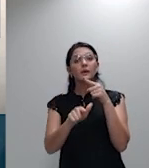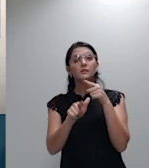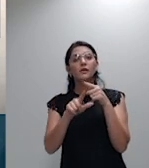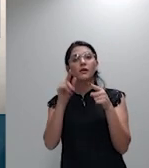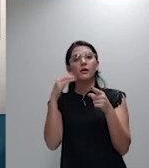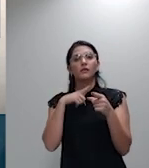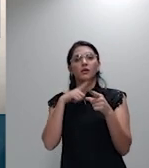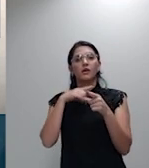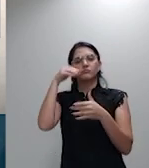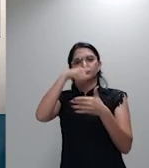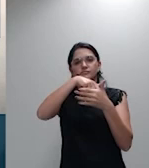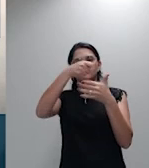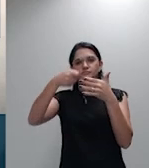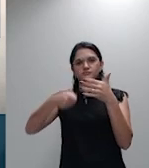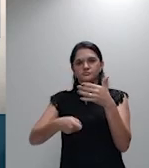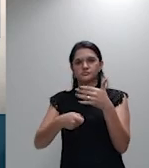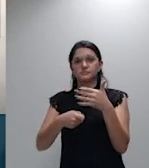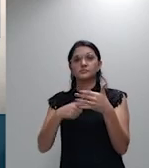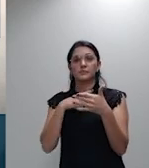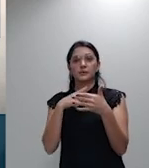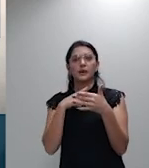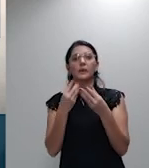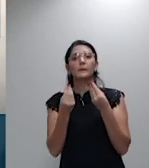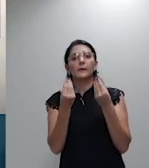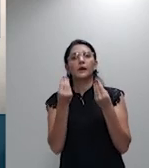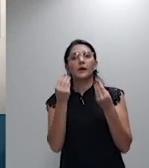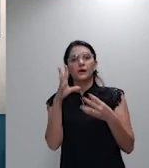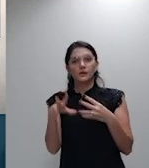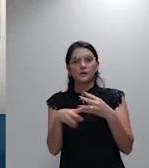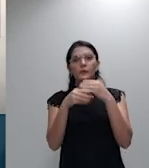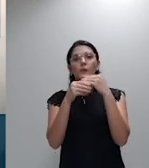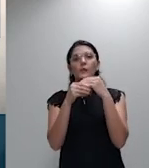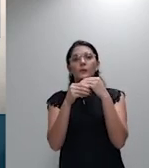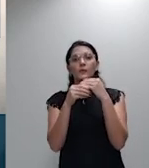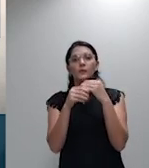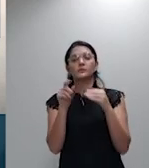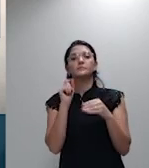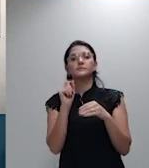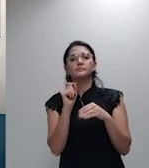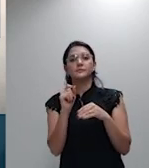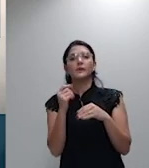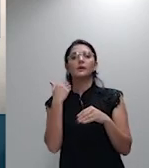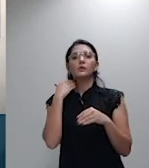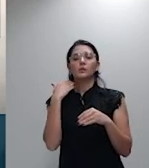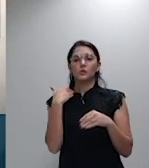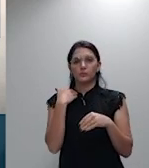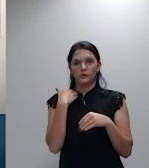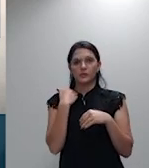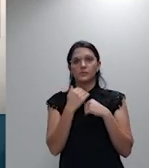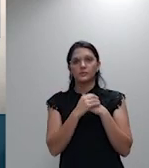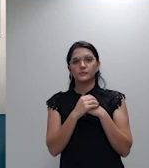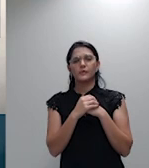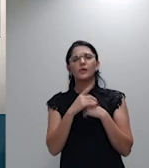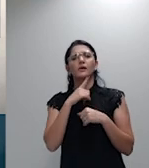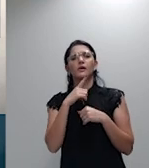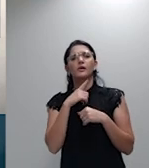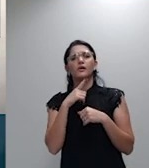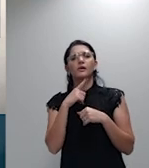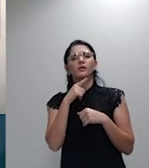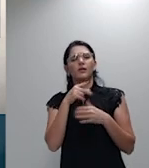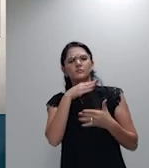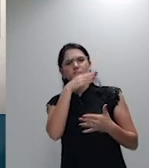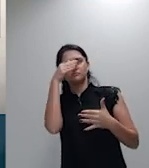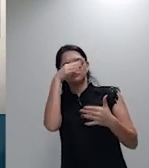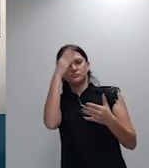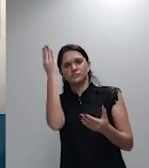para atribuir o ônus da prova ao banco, na hipótese de impugnação pelo consumidor da autenticidade da assinatura em